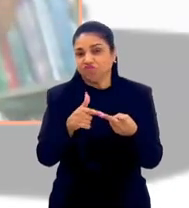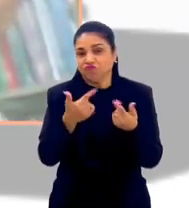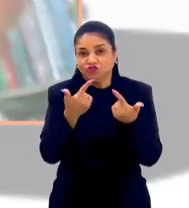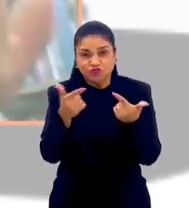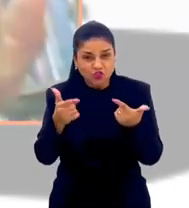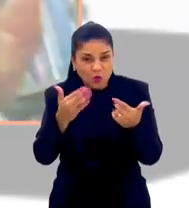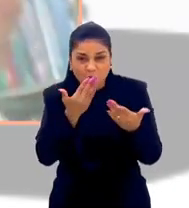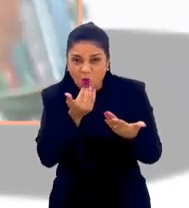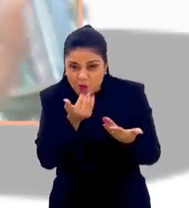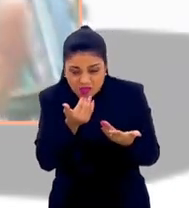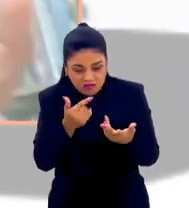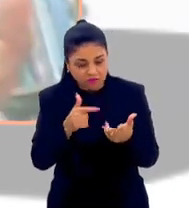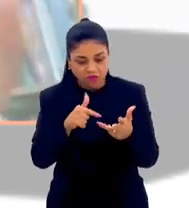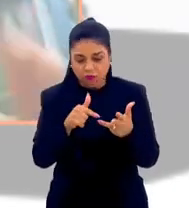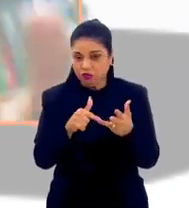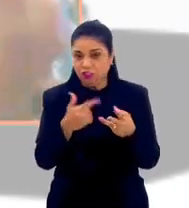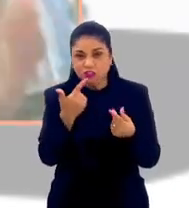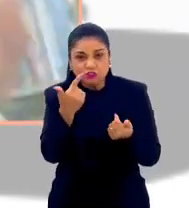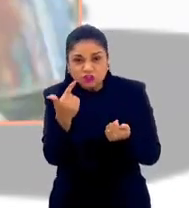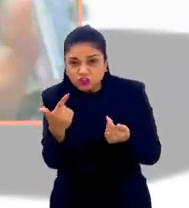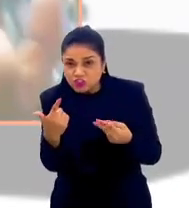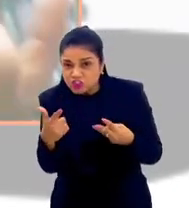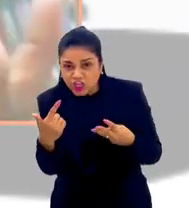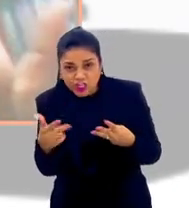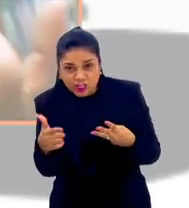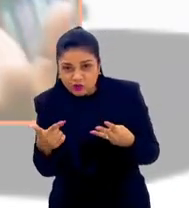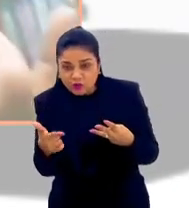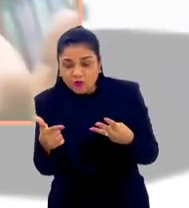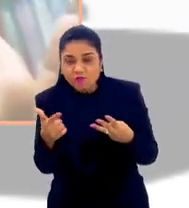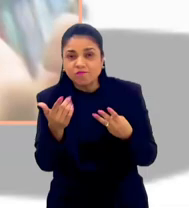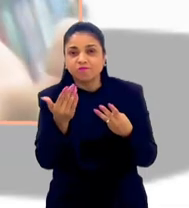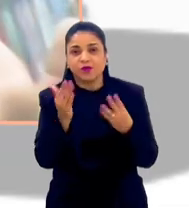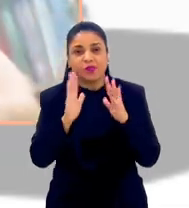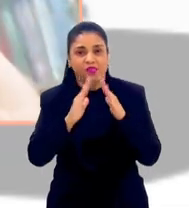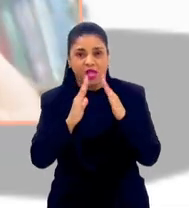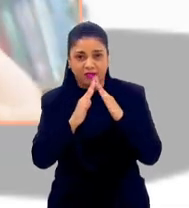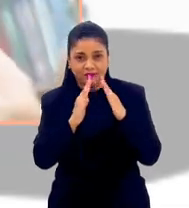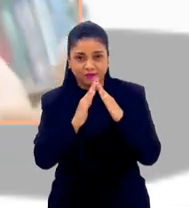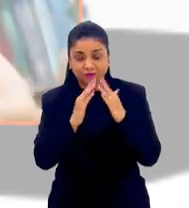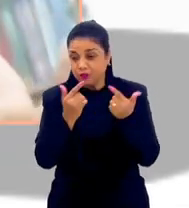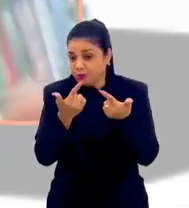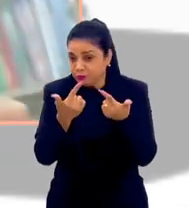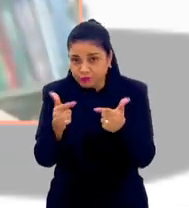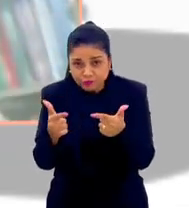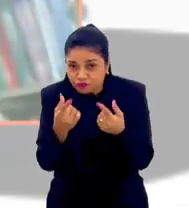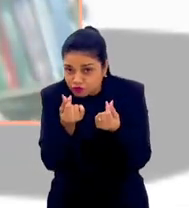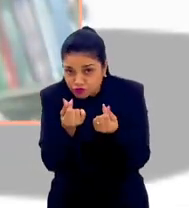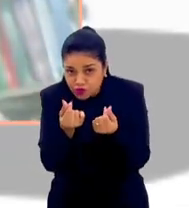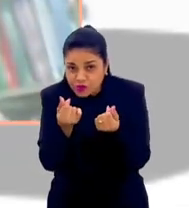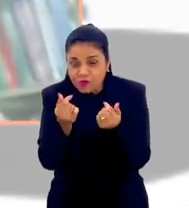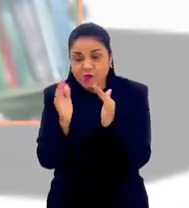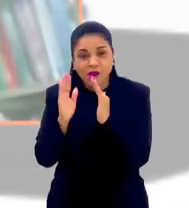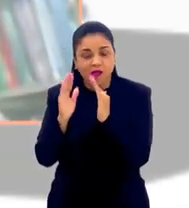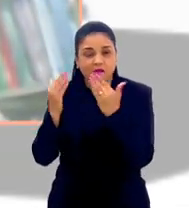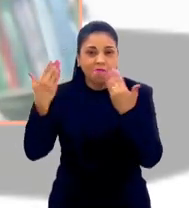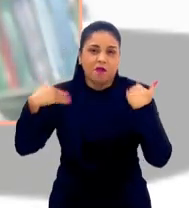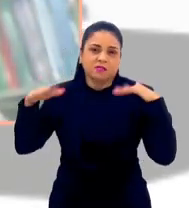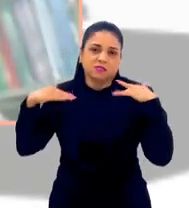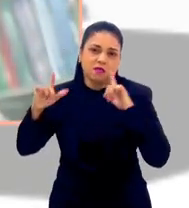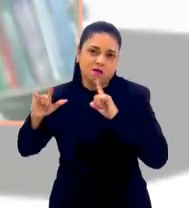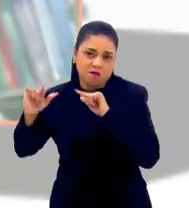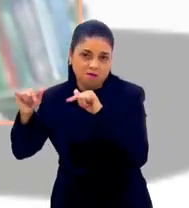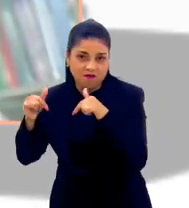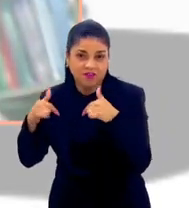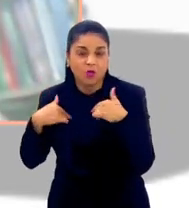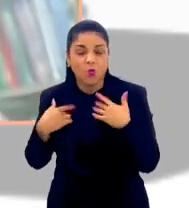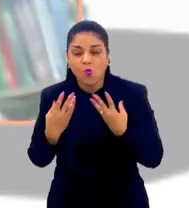quando não tem dinheiro para ter um teto, quando não tem dinheiro para ter o direito ao lazer. Como quantas famílias a